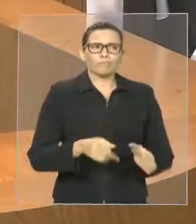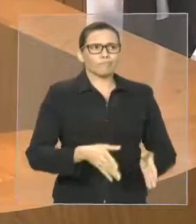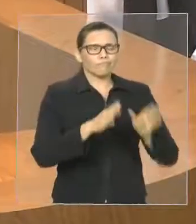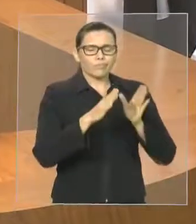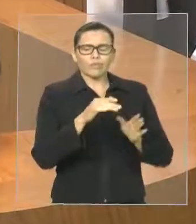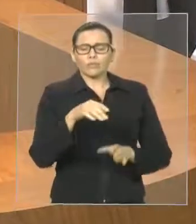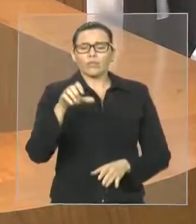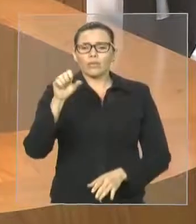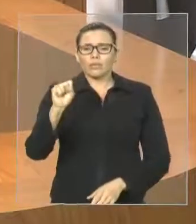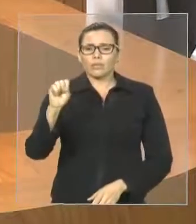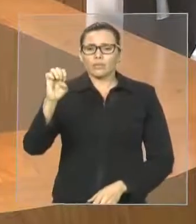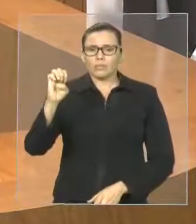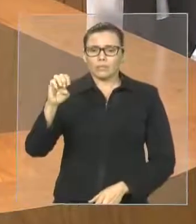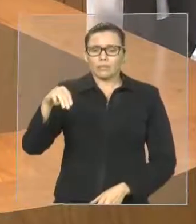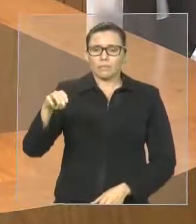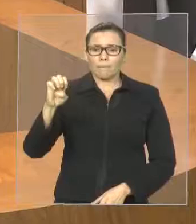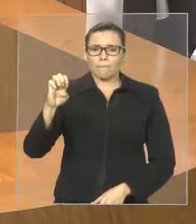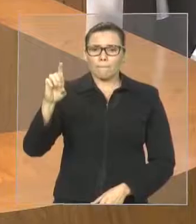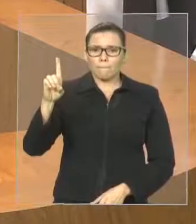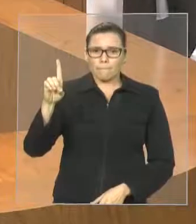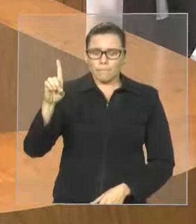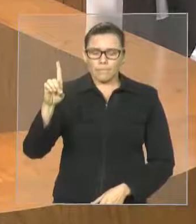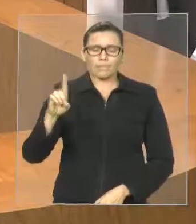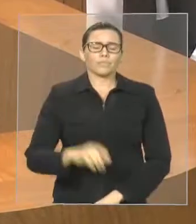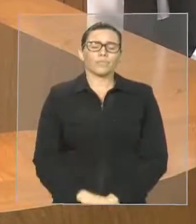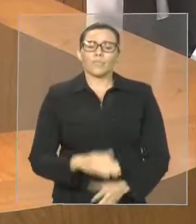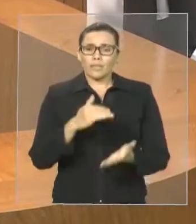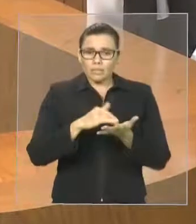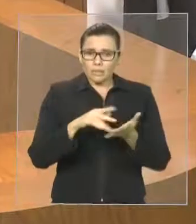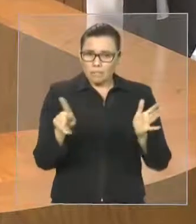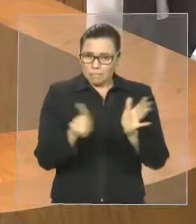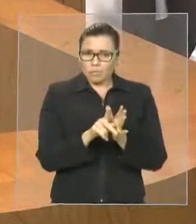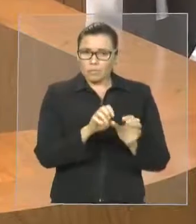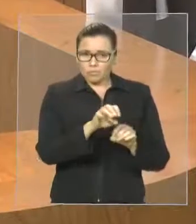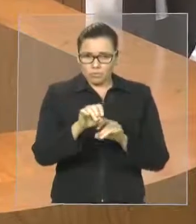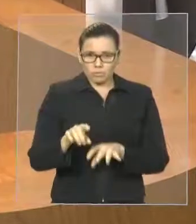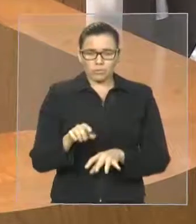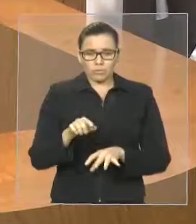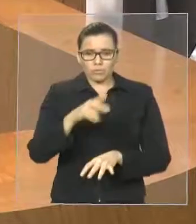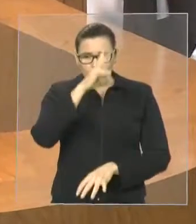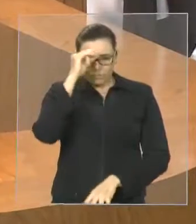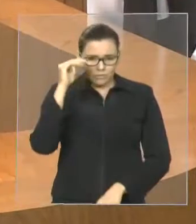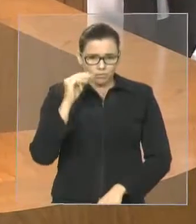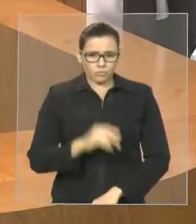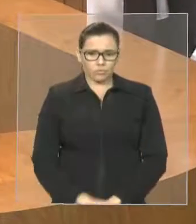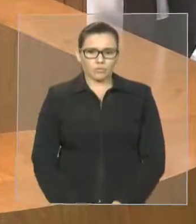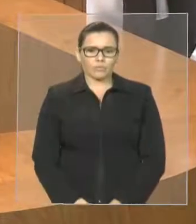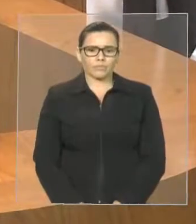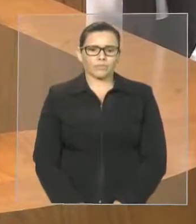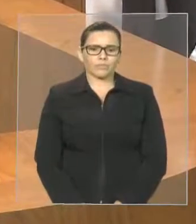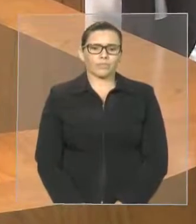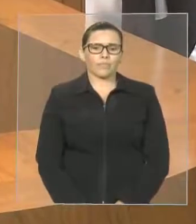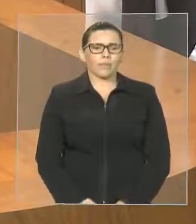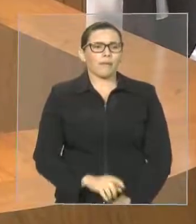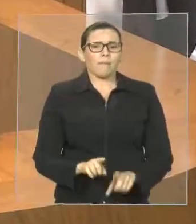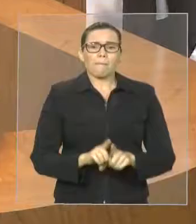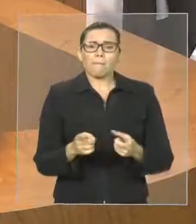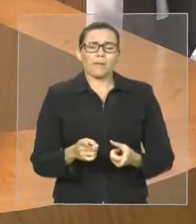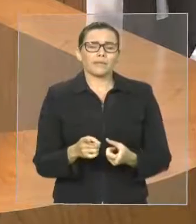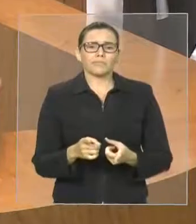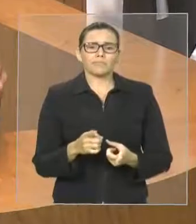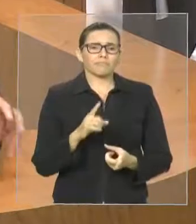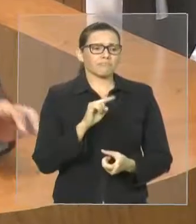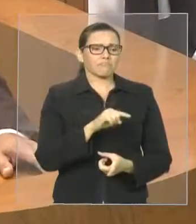secretário. Não obtiveram êxito e ocuparam pacificamente, de forma educada, a CEMED,